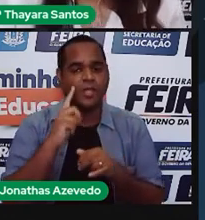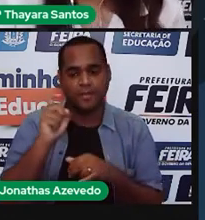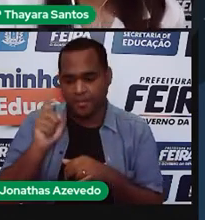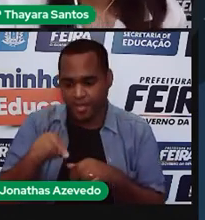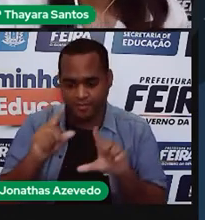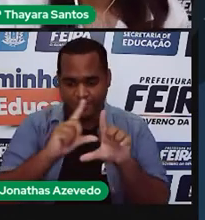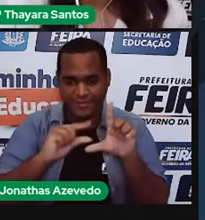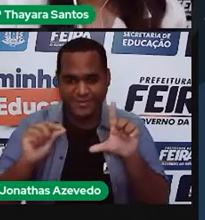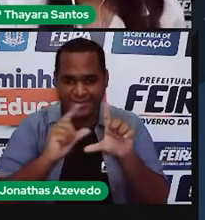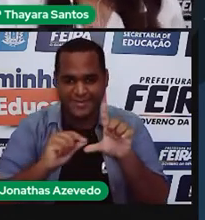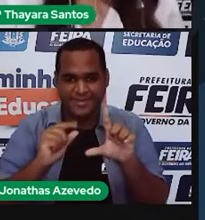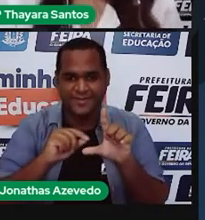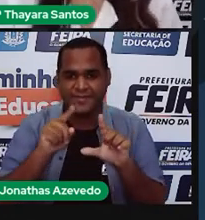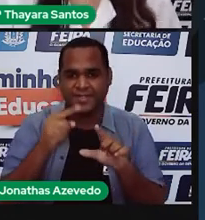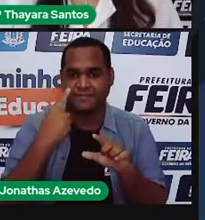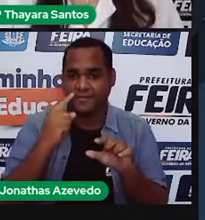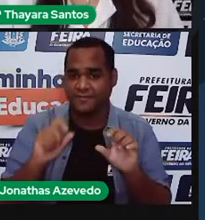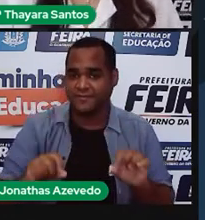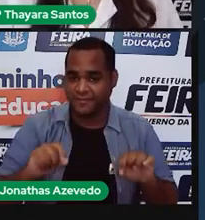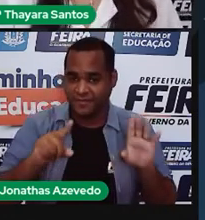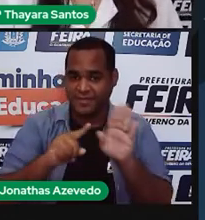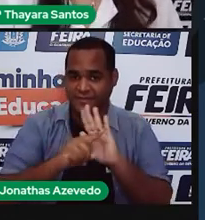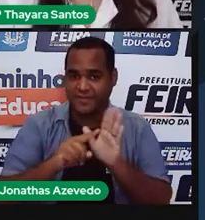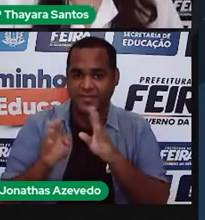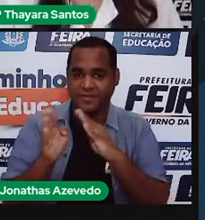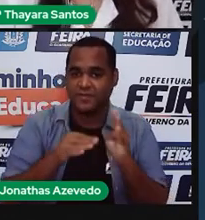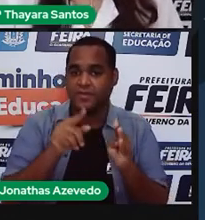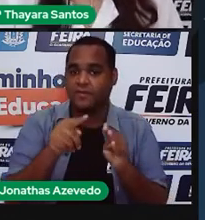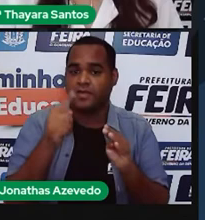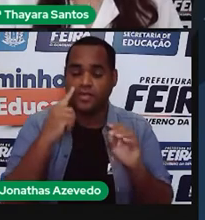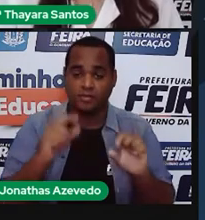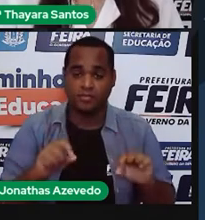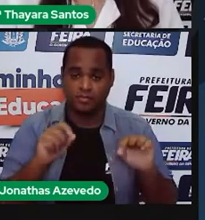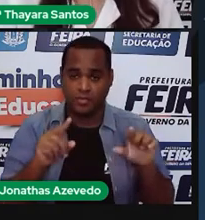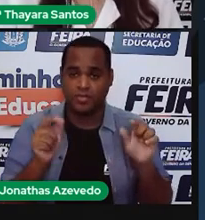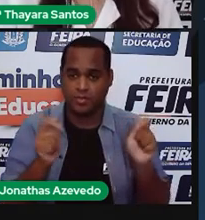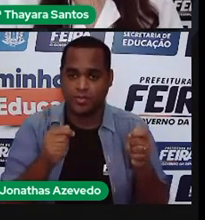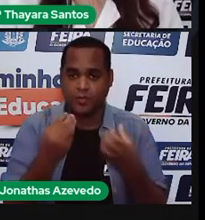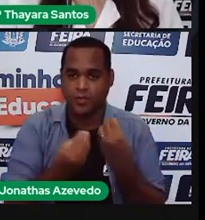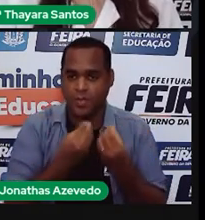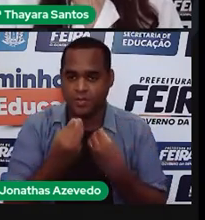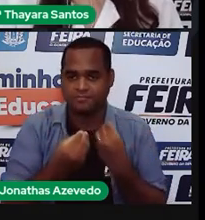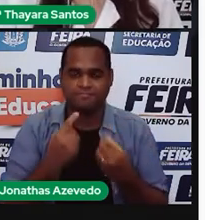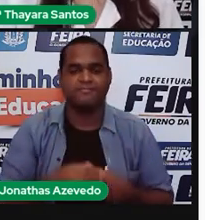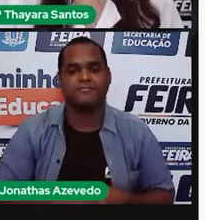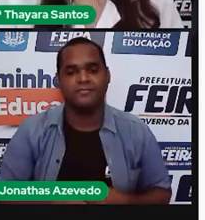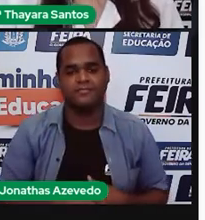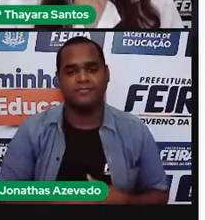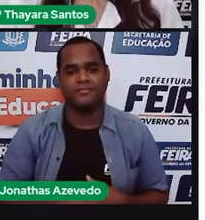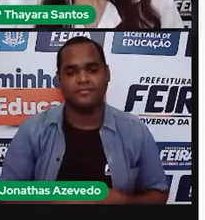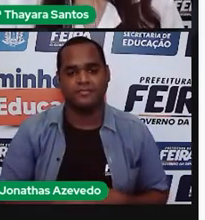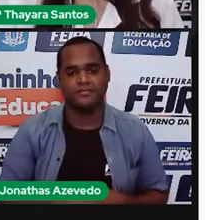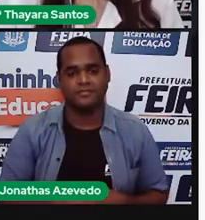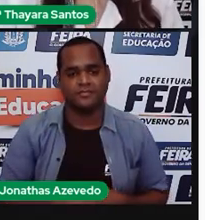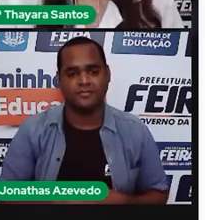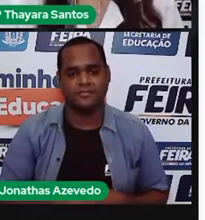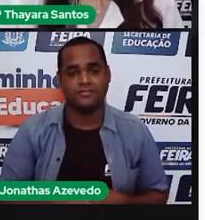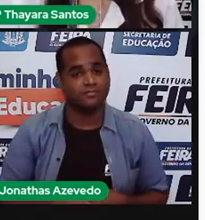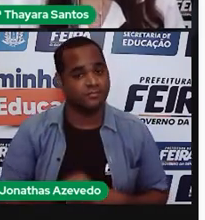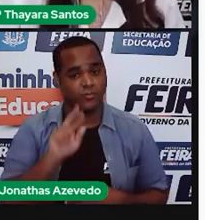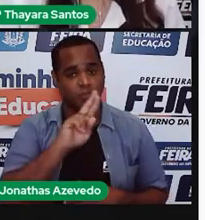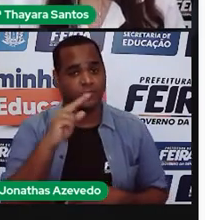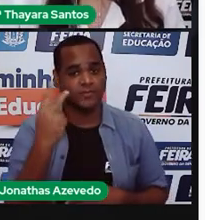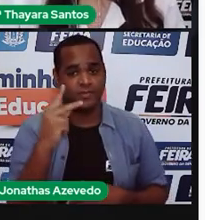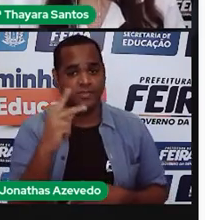no link que vai estar aqui na descrição do vídeo. Eu vou abrir aqui só para vocês verem como é que vai funcionar. Então, vão clicar, vão